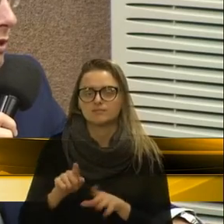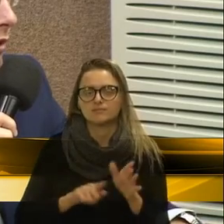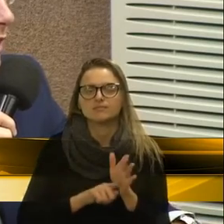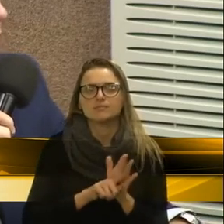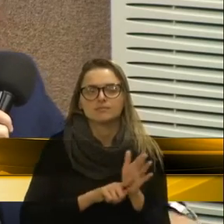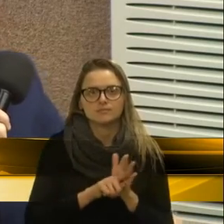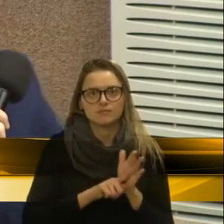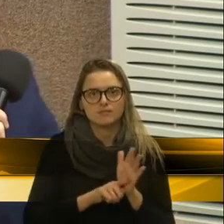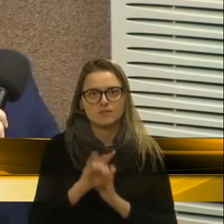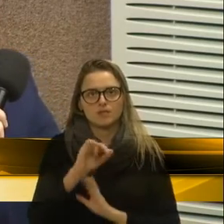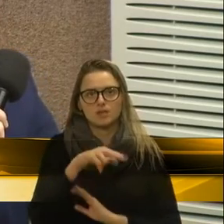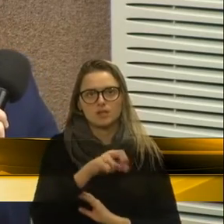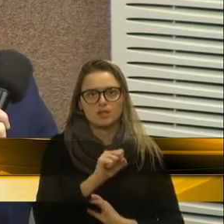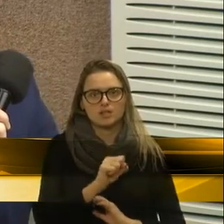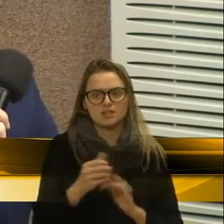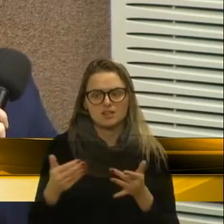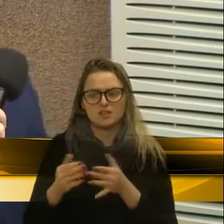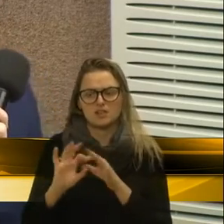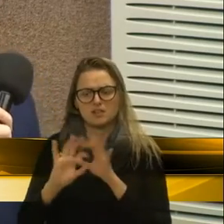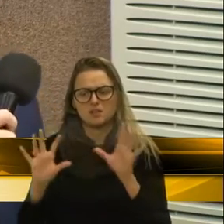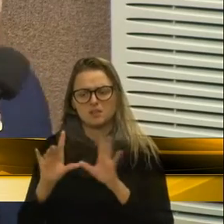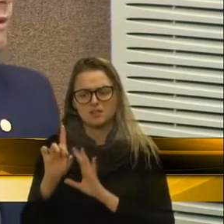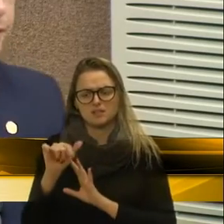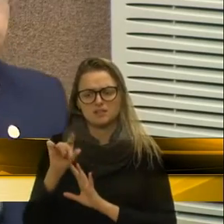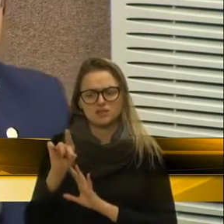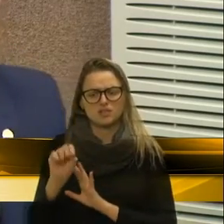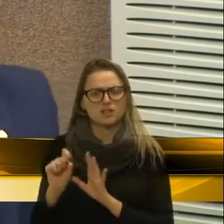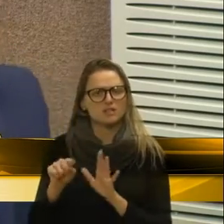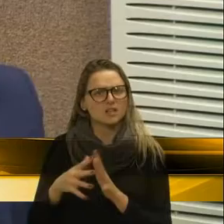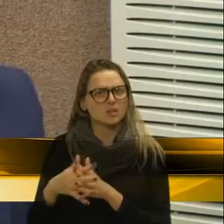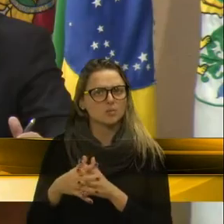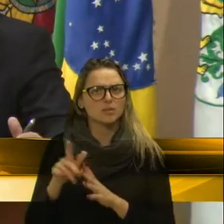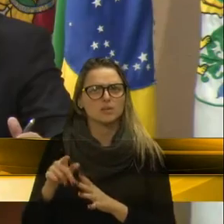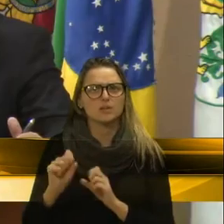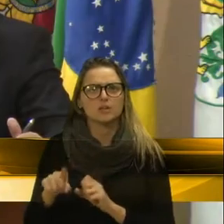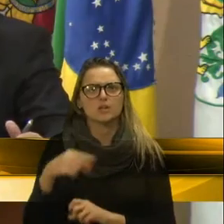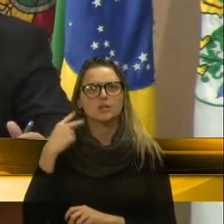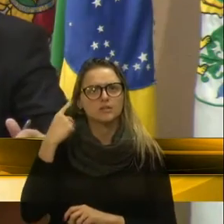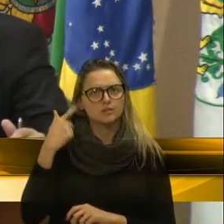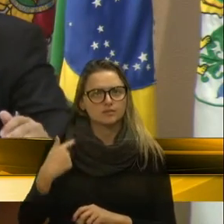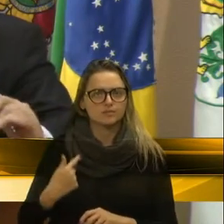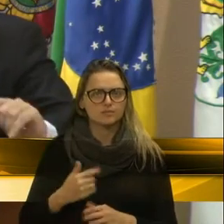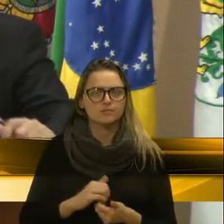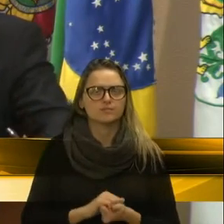INSS, ok, agora a liberação de dados é muito complicada. Tá bom, obrigado. Seu a parte, vereadora Glatz.